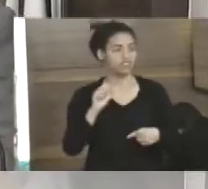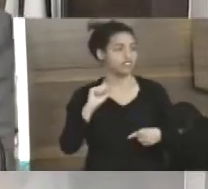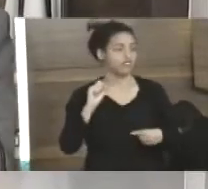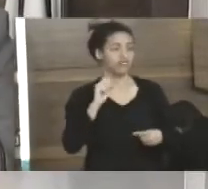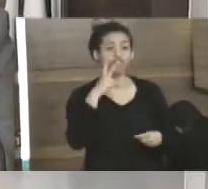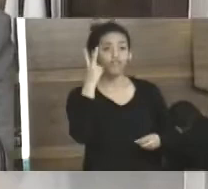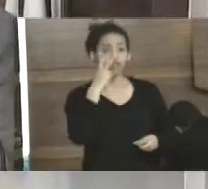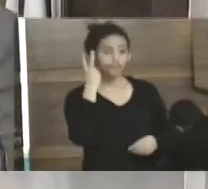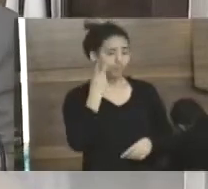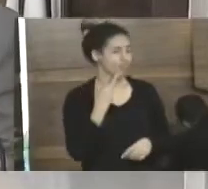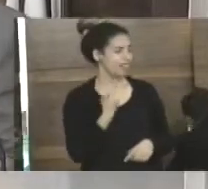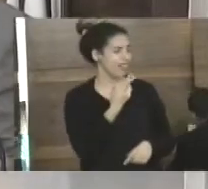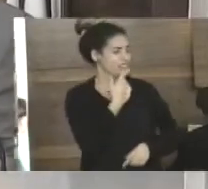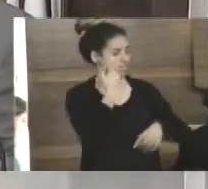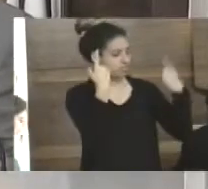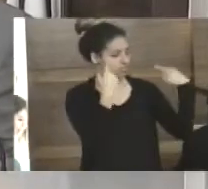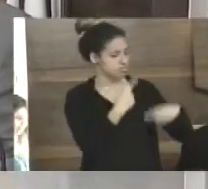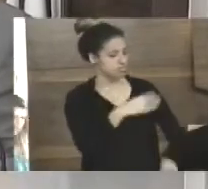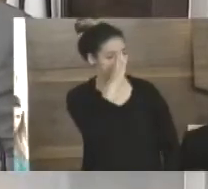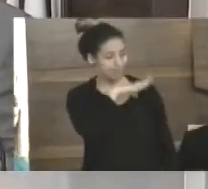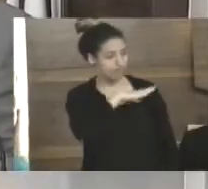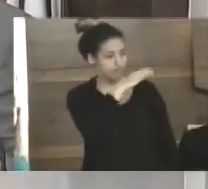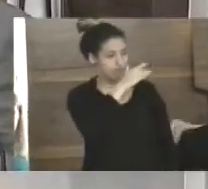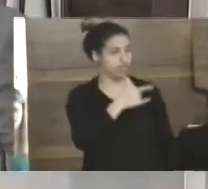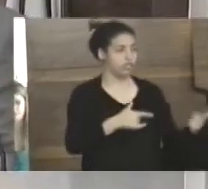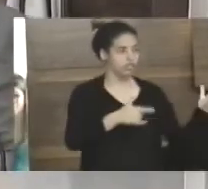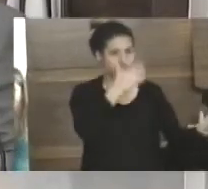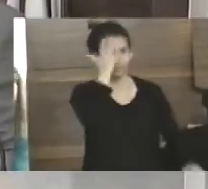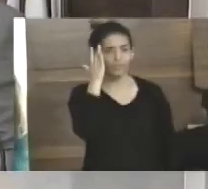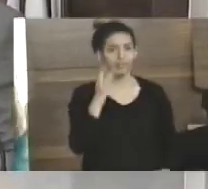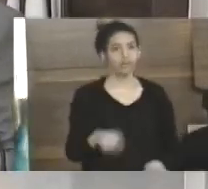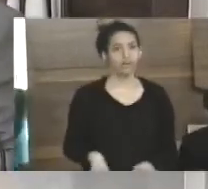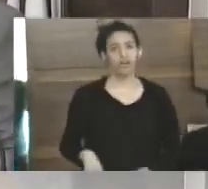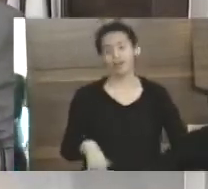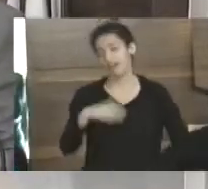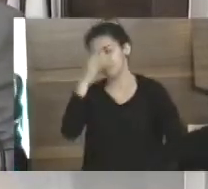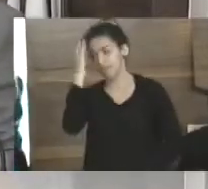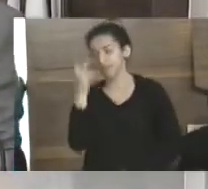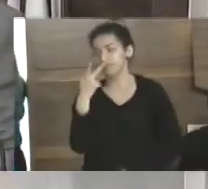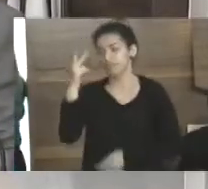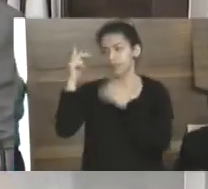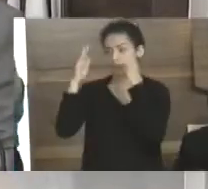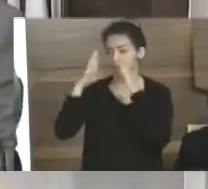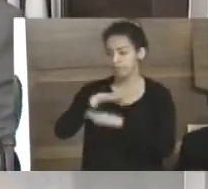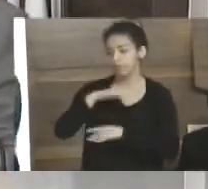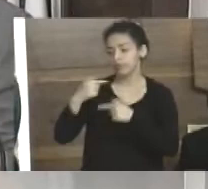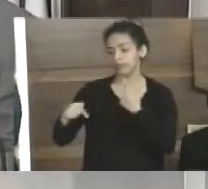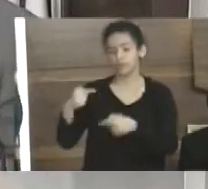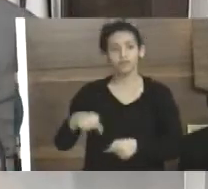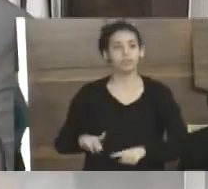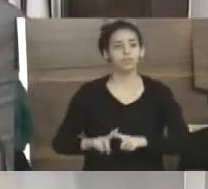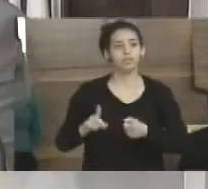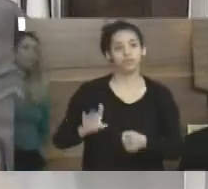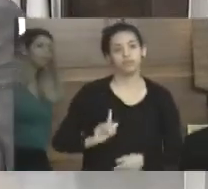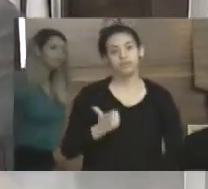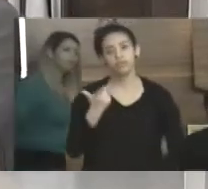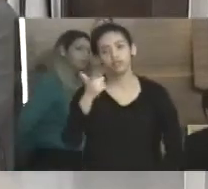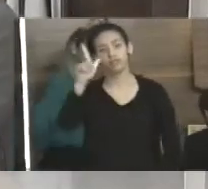É o cara falando mal da política, mas tu vai ver na próxima eleição é candidato. Por favor, gente, vamos olhar para a cidade, vamos parar de fazer isso, isso é muito feio.